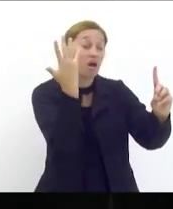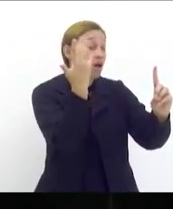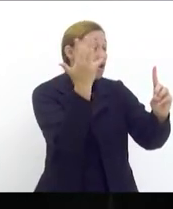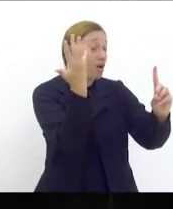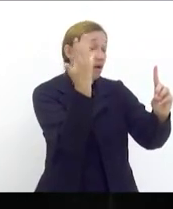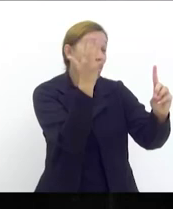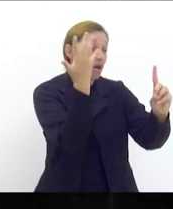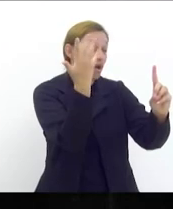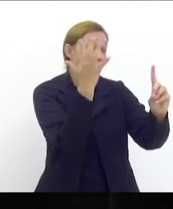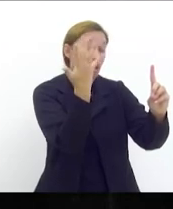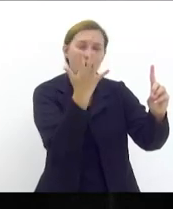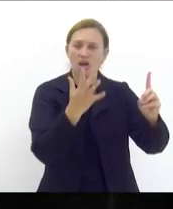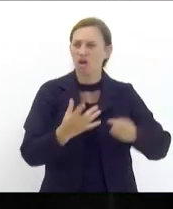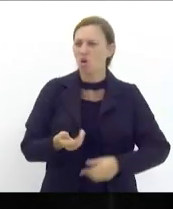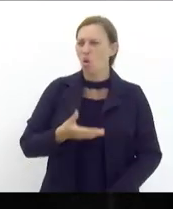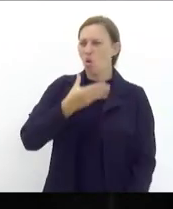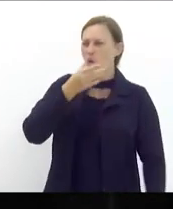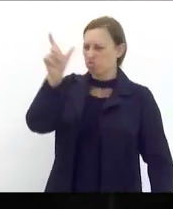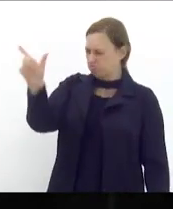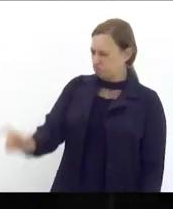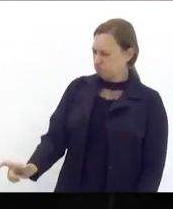um ditador